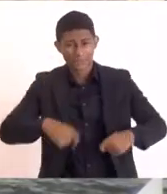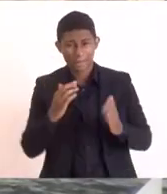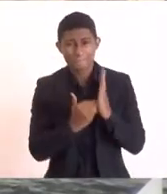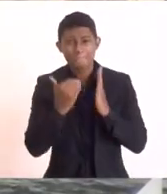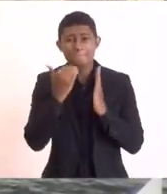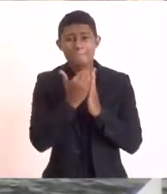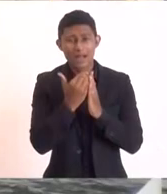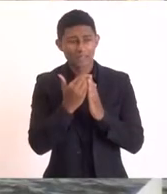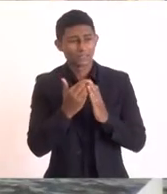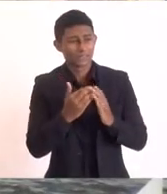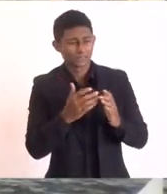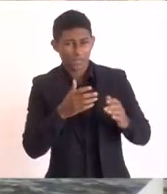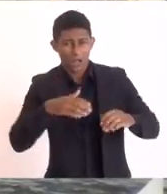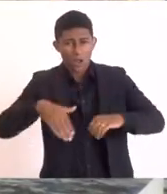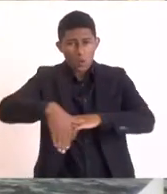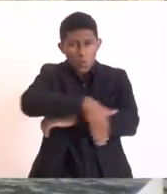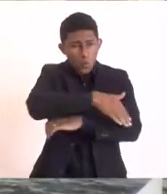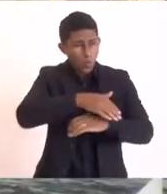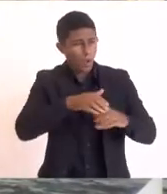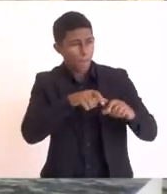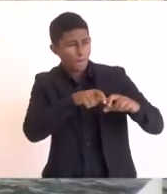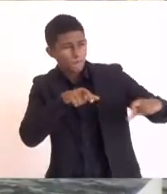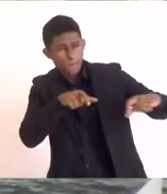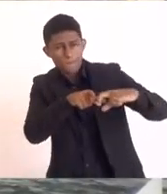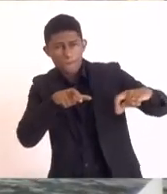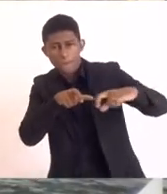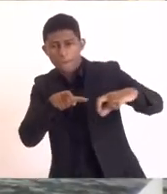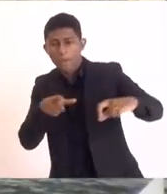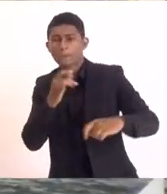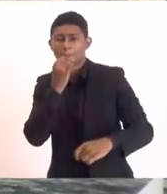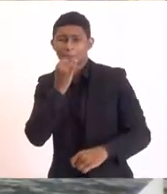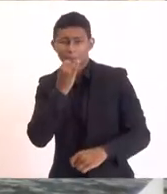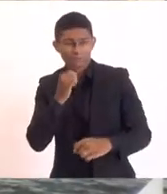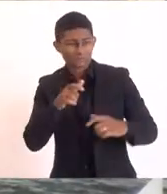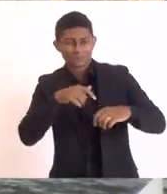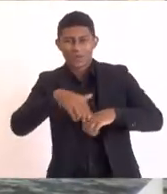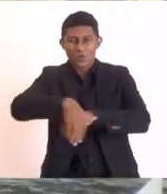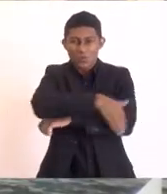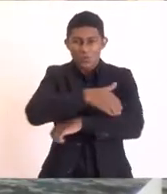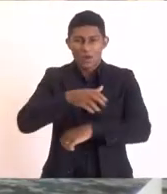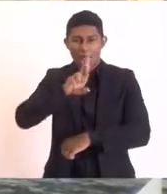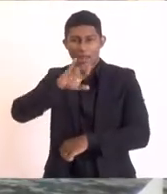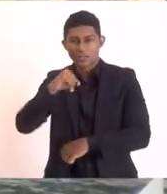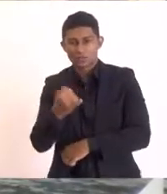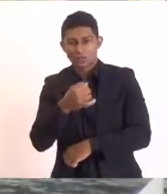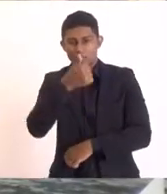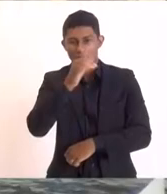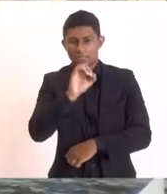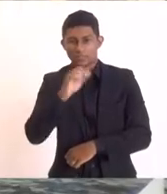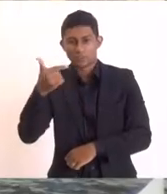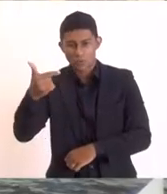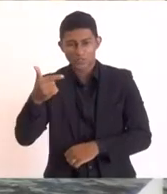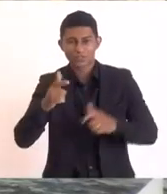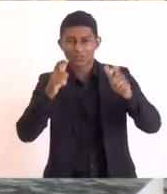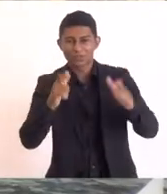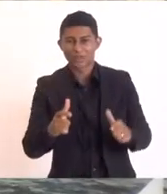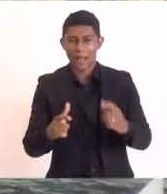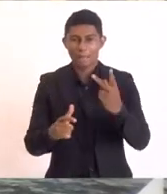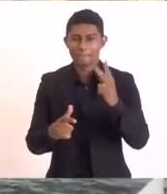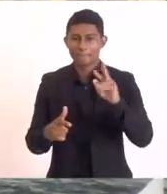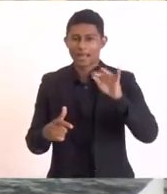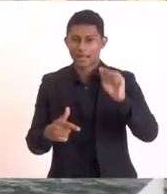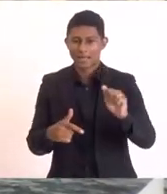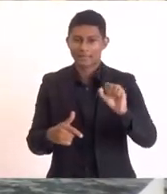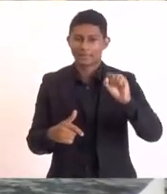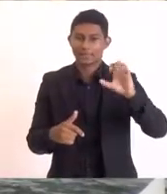Então, vou dar aqui também, deixar o meu posicionamento com relação à RJ 102, que é por praia seca. quem